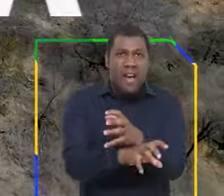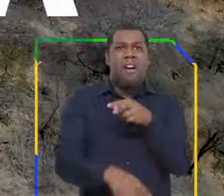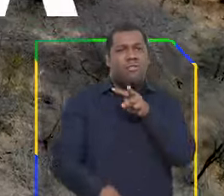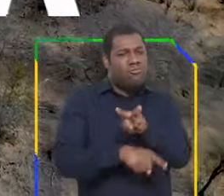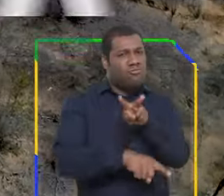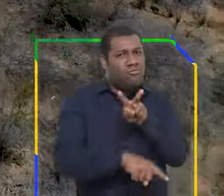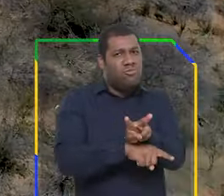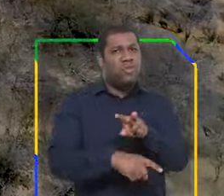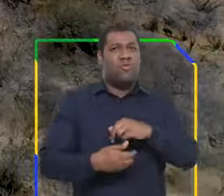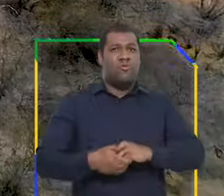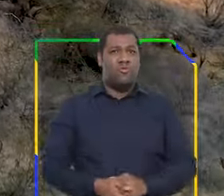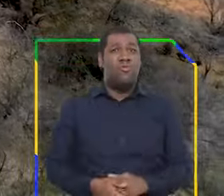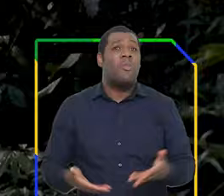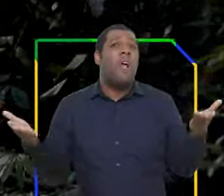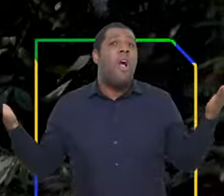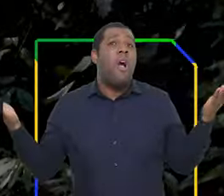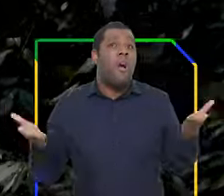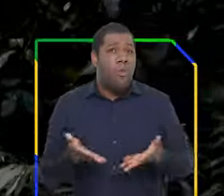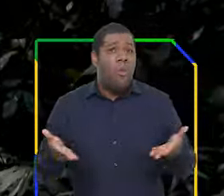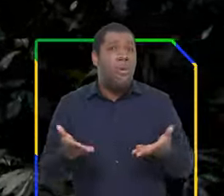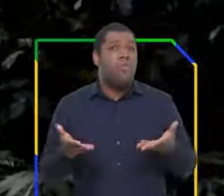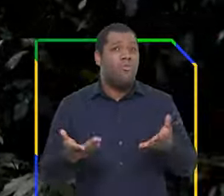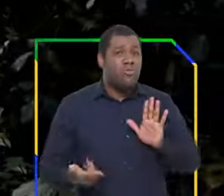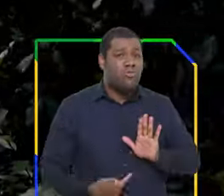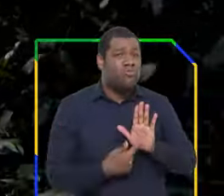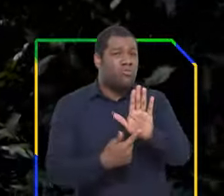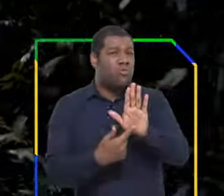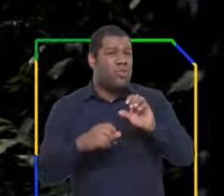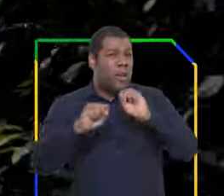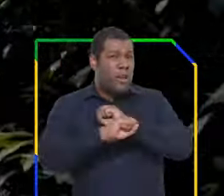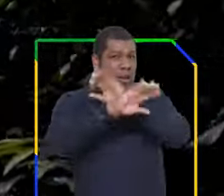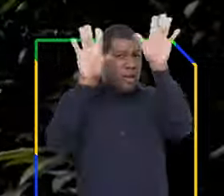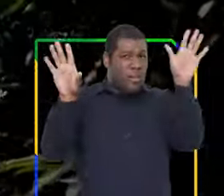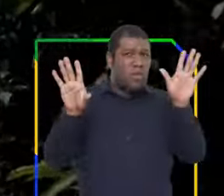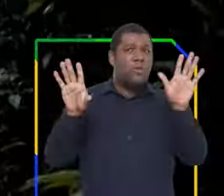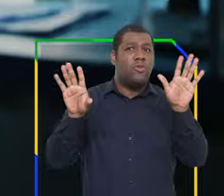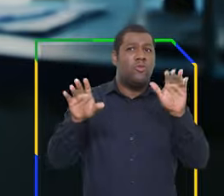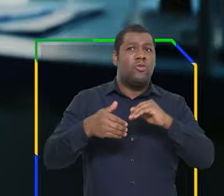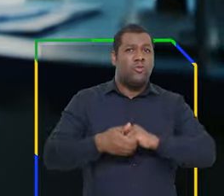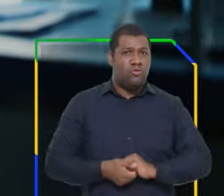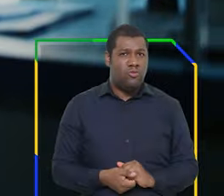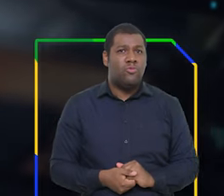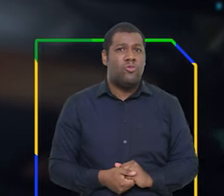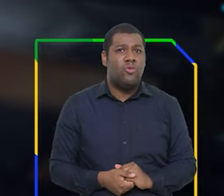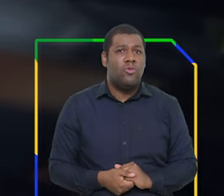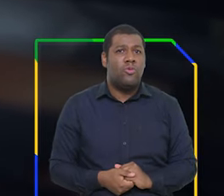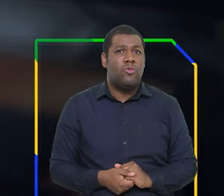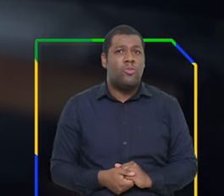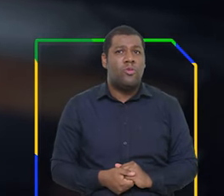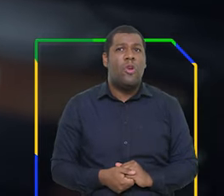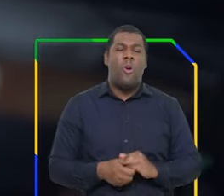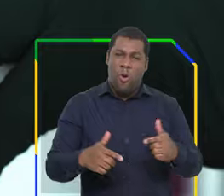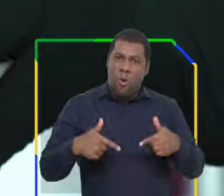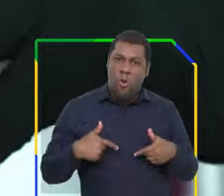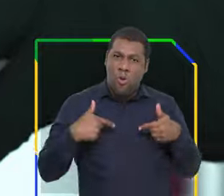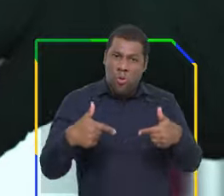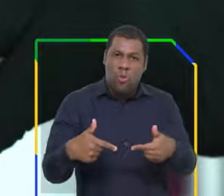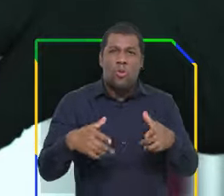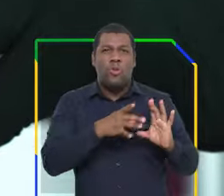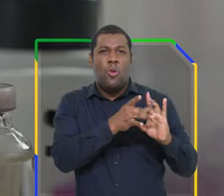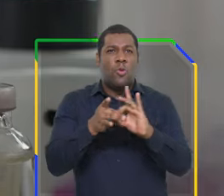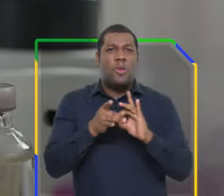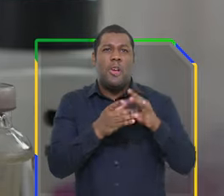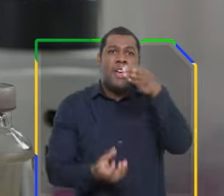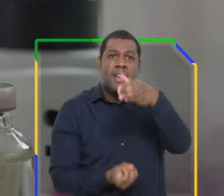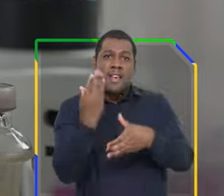e Catimba. O momento aponta claramente para uma mudança de rumos. Estamos sendo desafiados a pensar juntos,